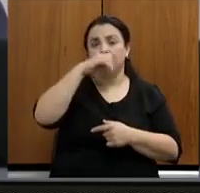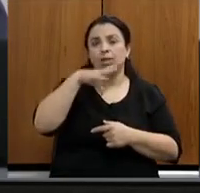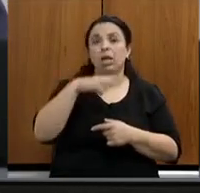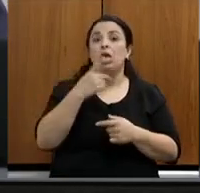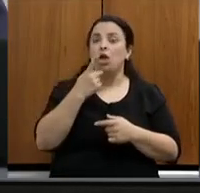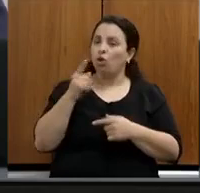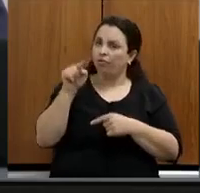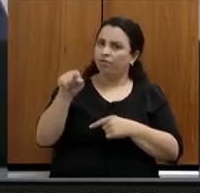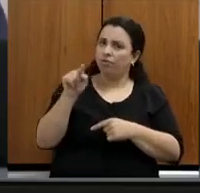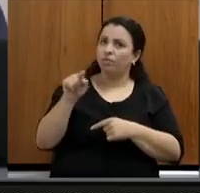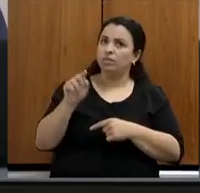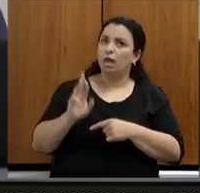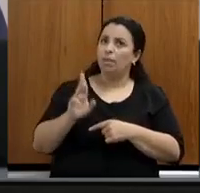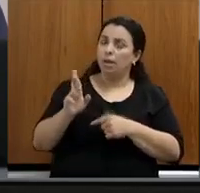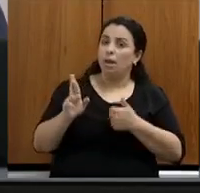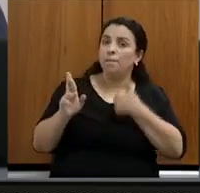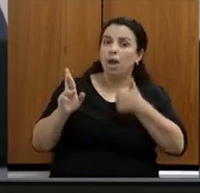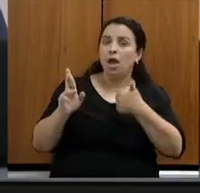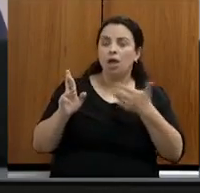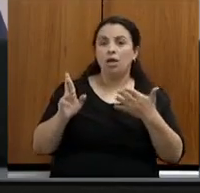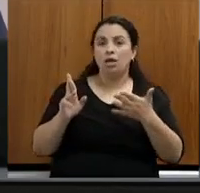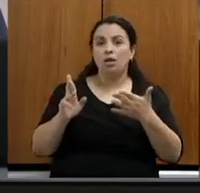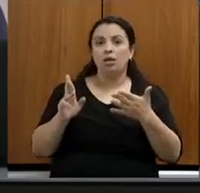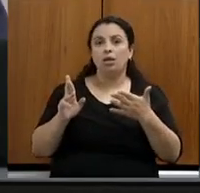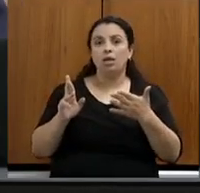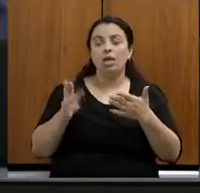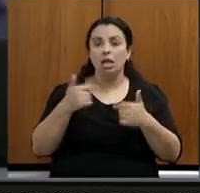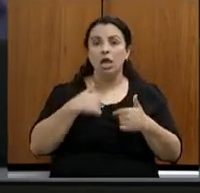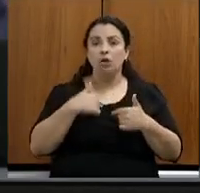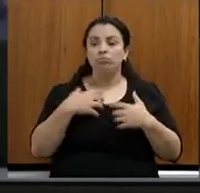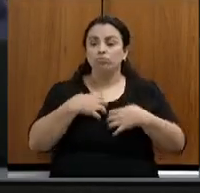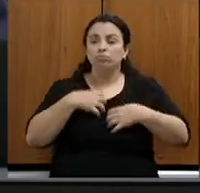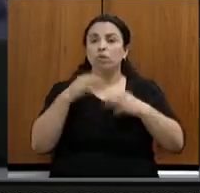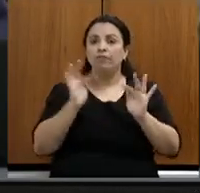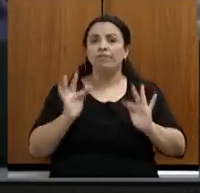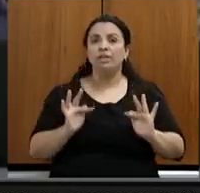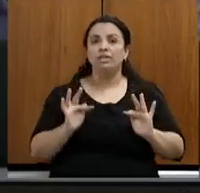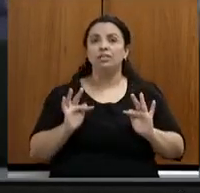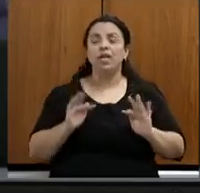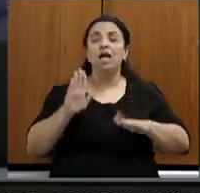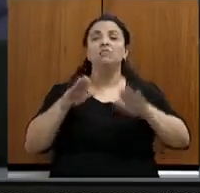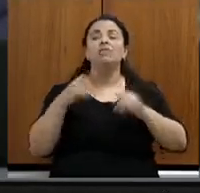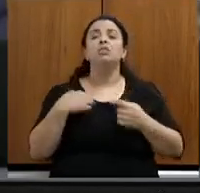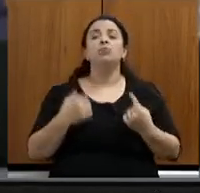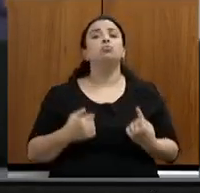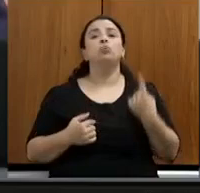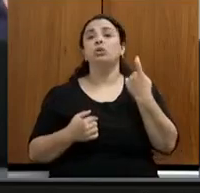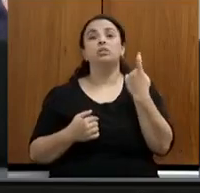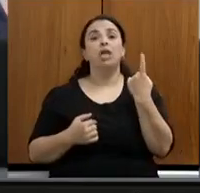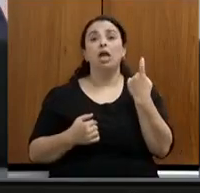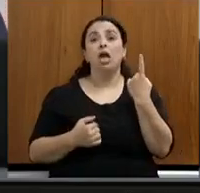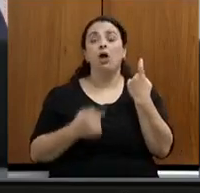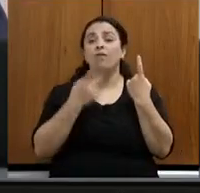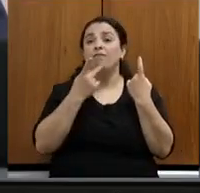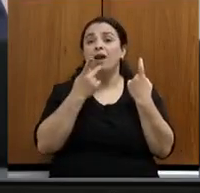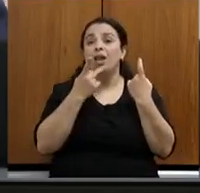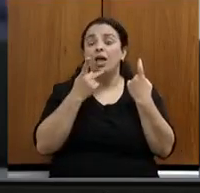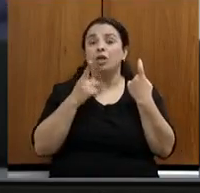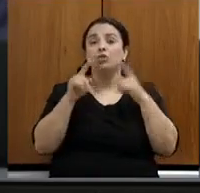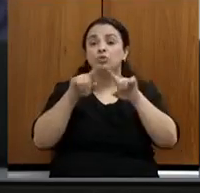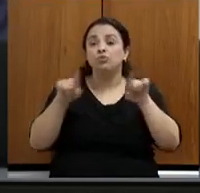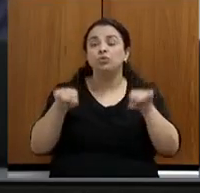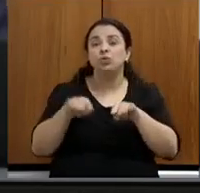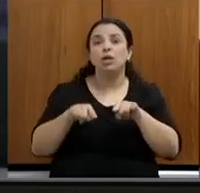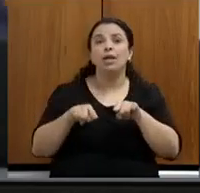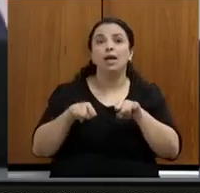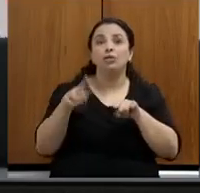muito bem, mas estou falando porque eu fico muito feliz, porque muitas das vezes eu estou sozinho na tribuna falando dos servidores do meio ambiente, porque